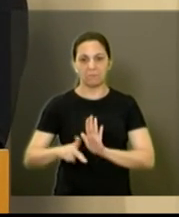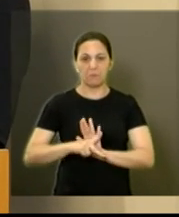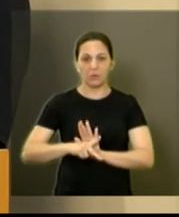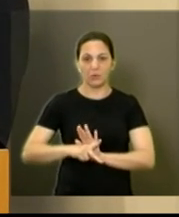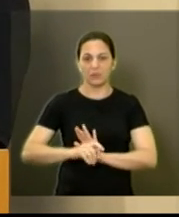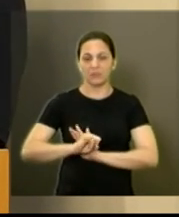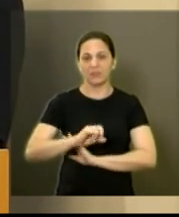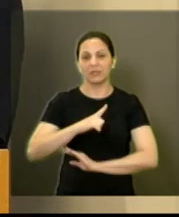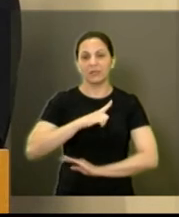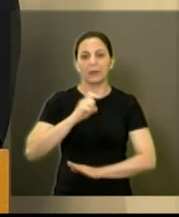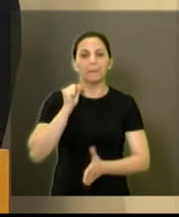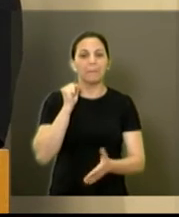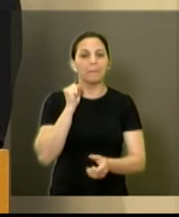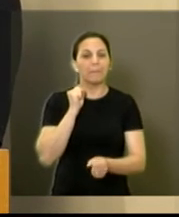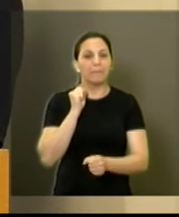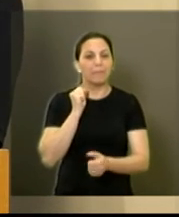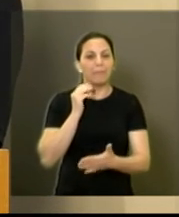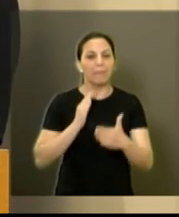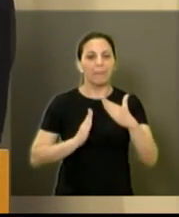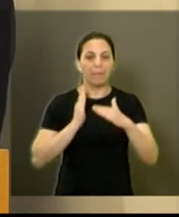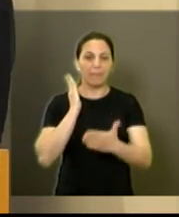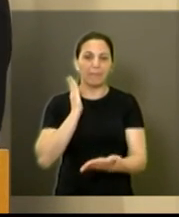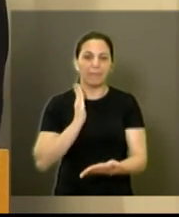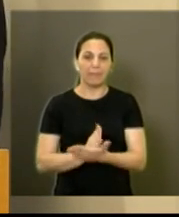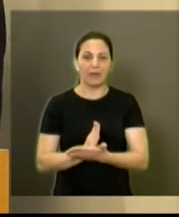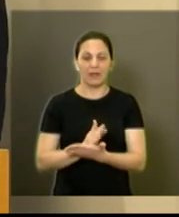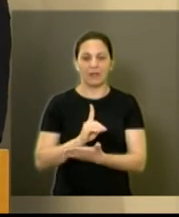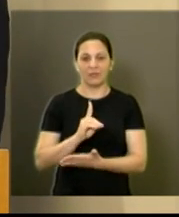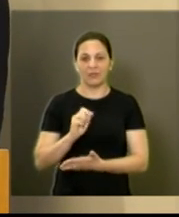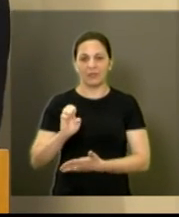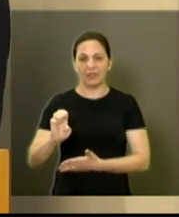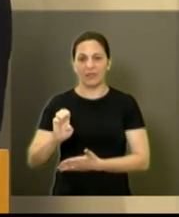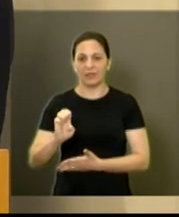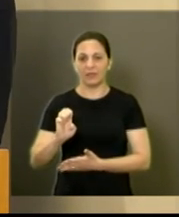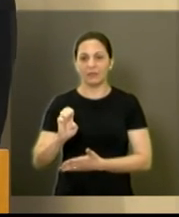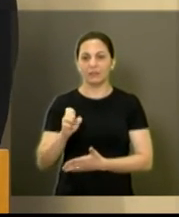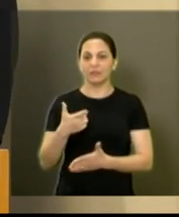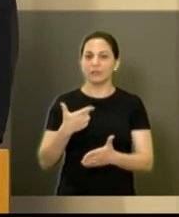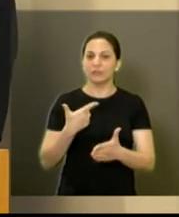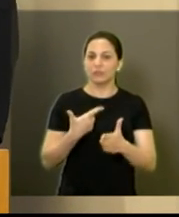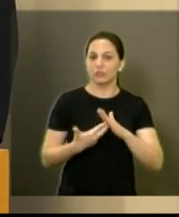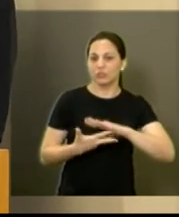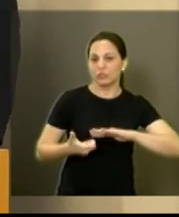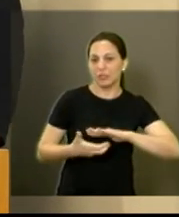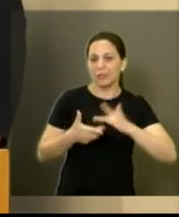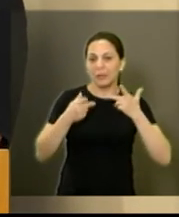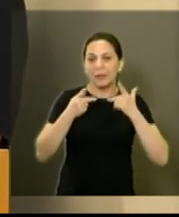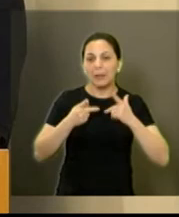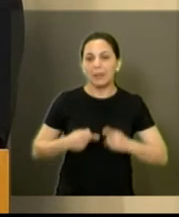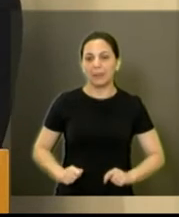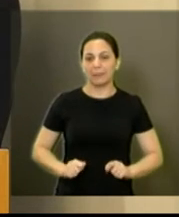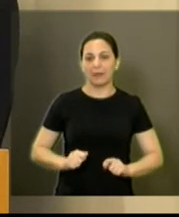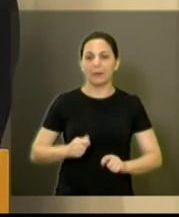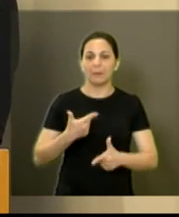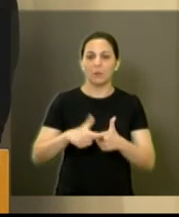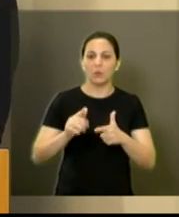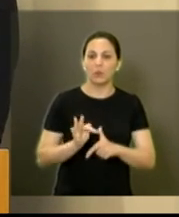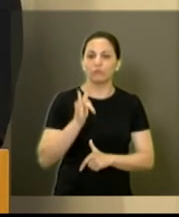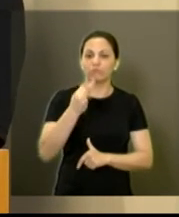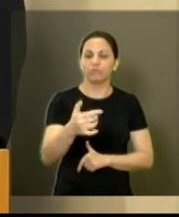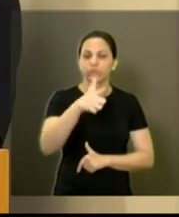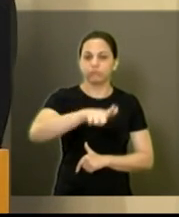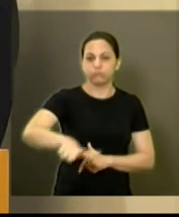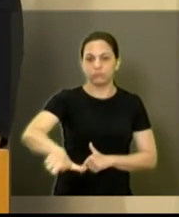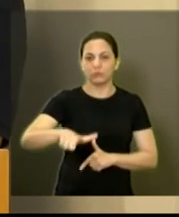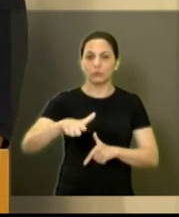não podemos parar se a gente parar de fazer isso nós dai né podemos parar porque se parar daqui a uns tempos nós vamos ter novo problema então é um